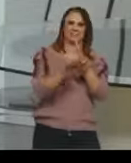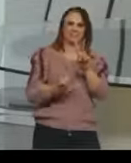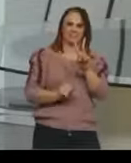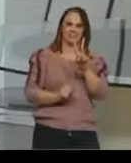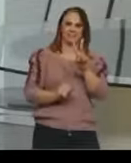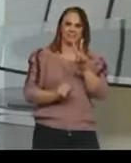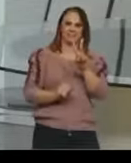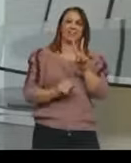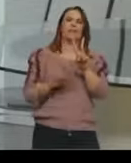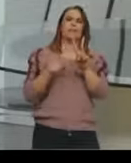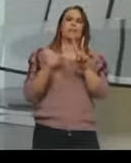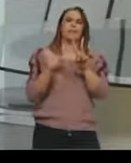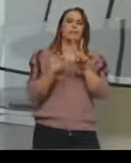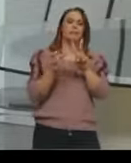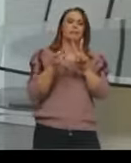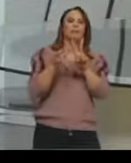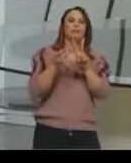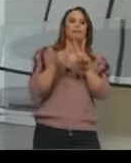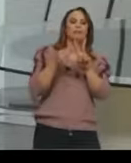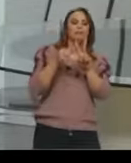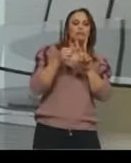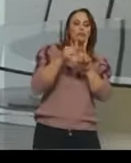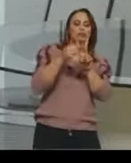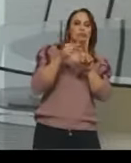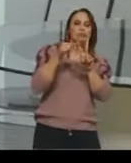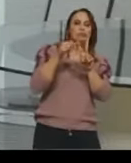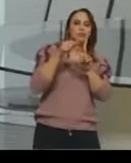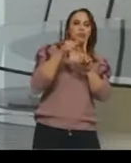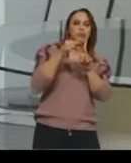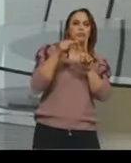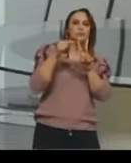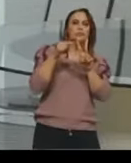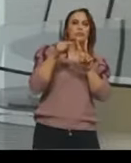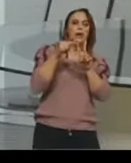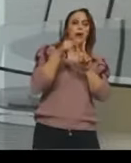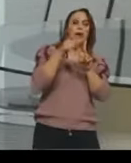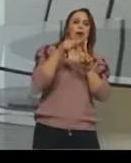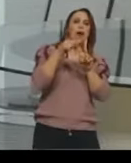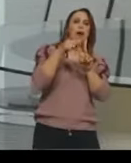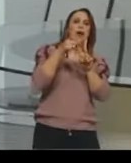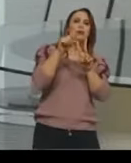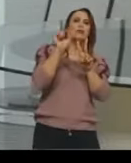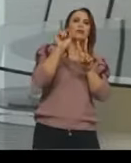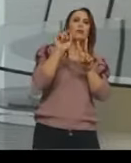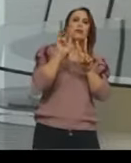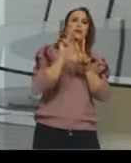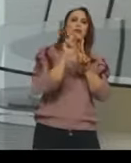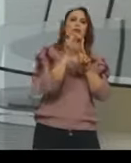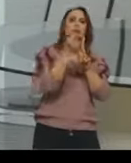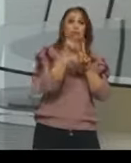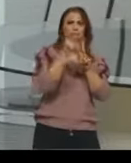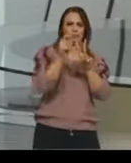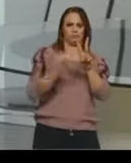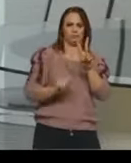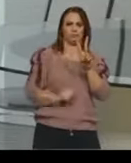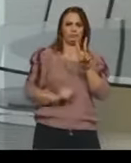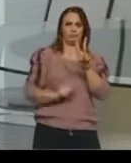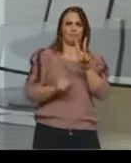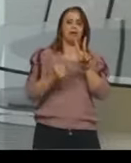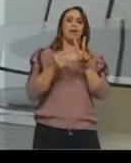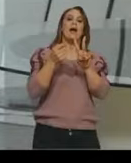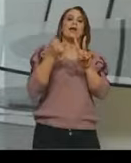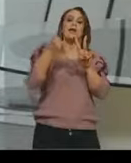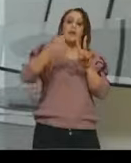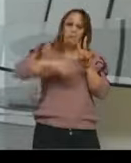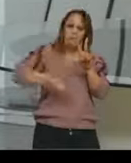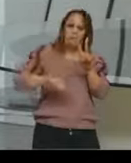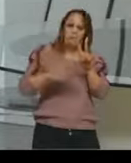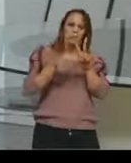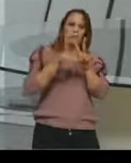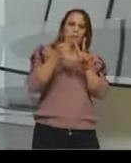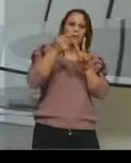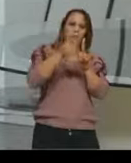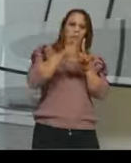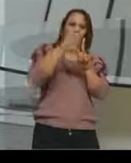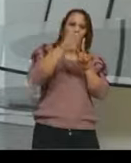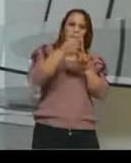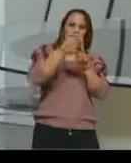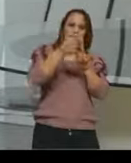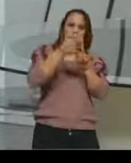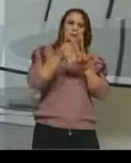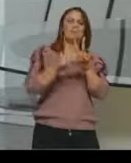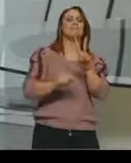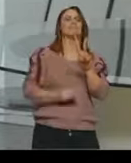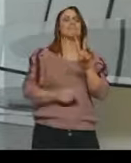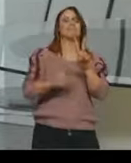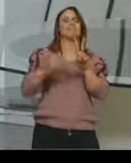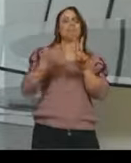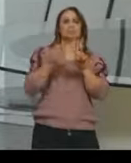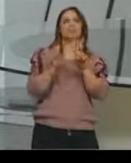através de ligações de hidrogênio, que vão permitir, então, que essa fita fique dupla. E a ligação entre um